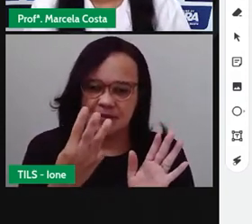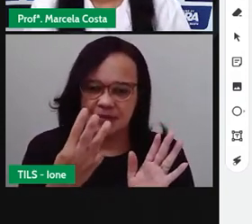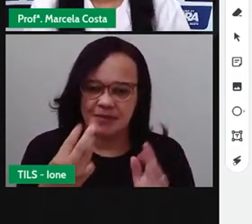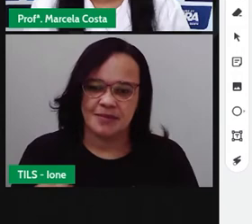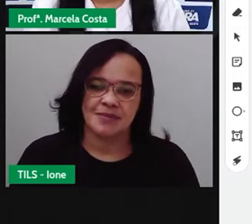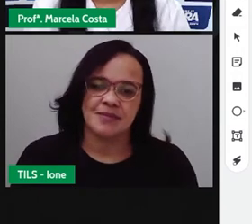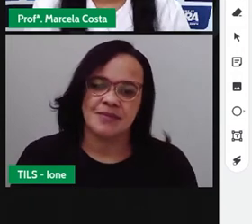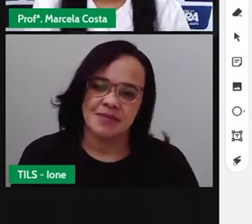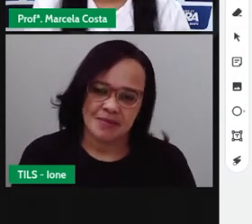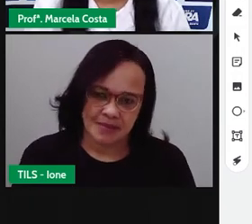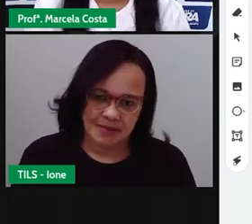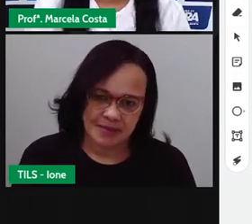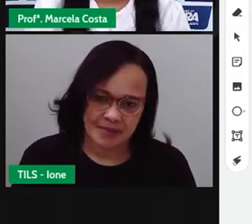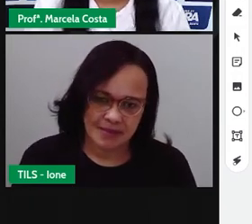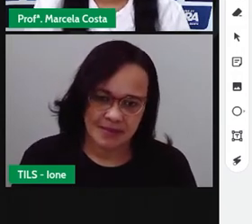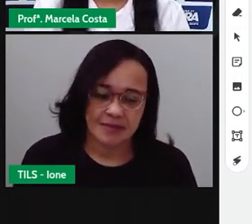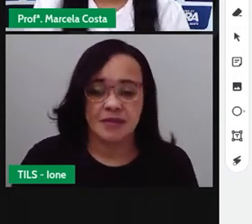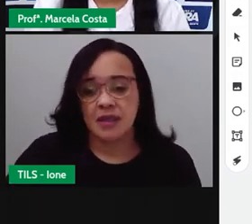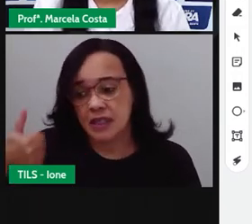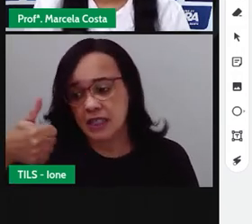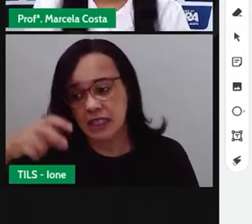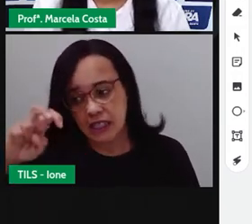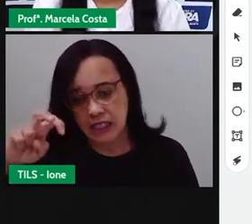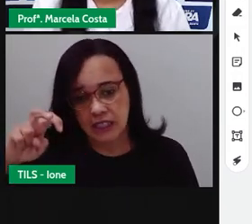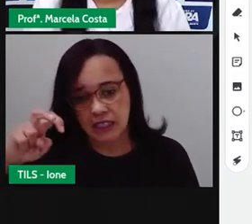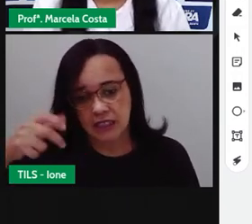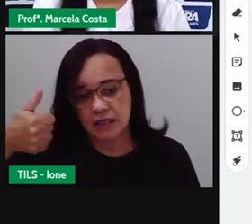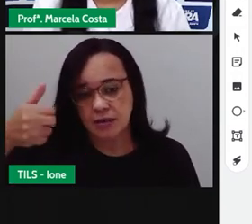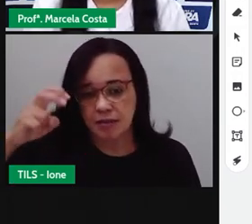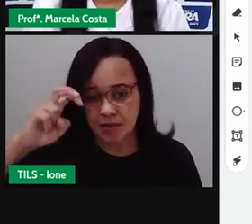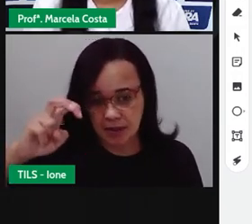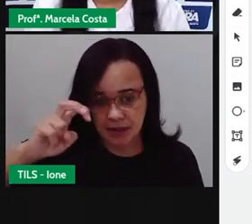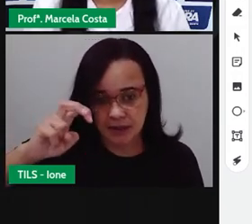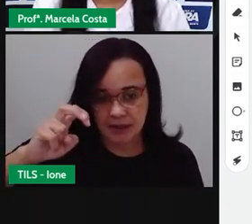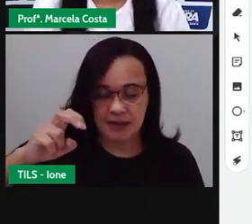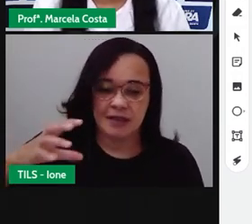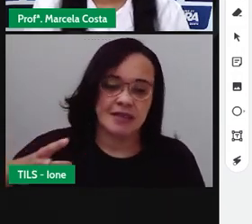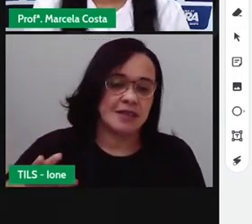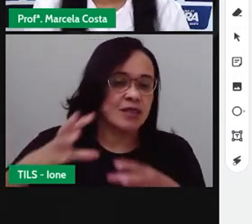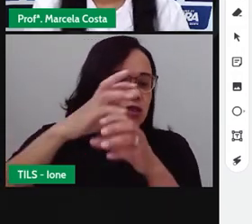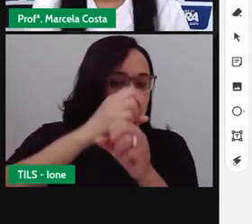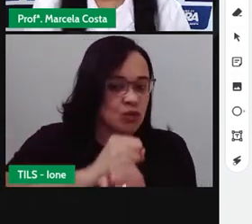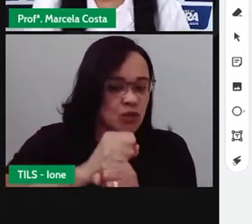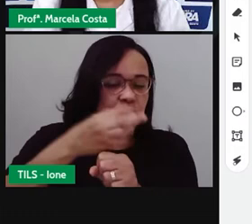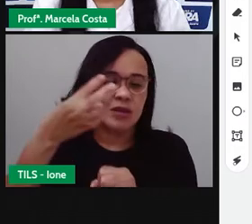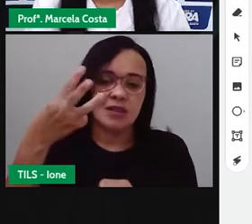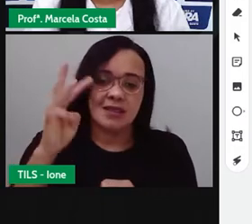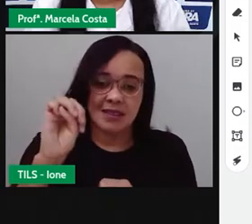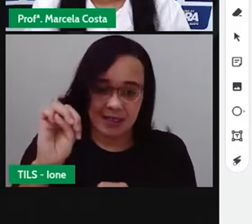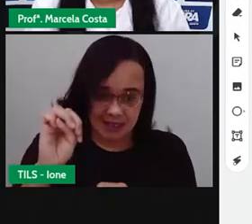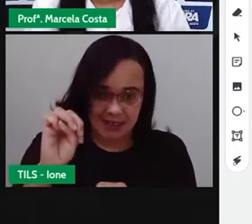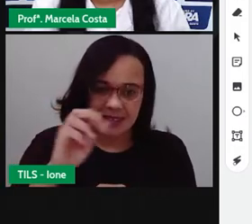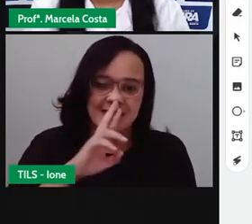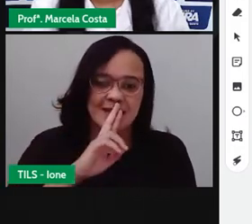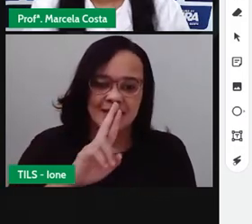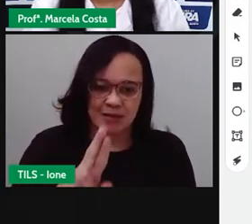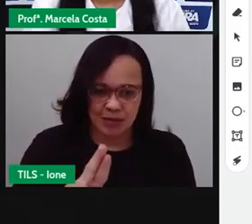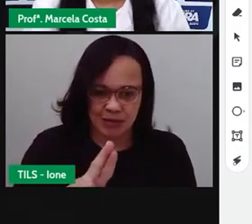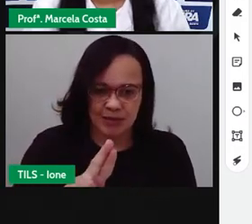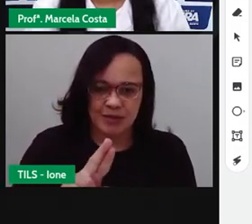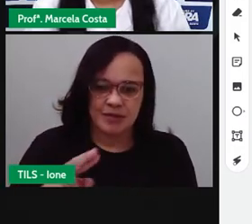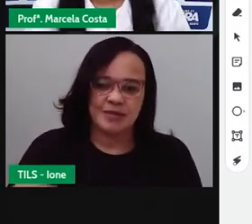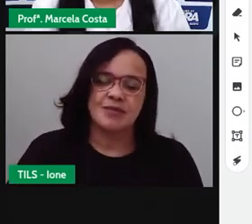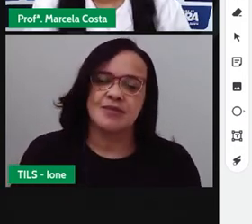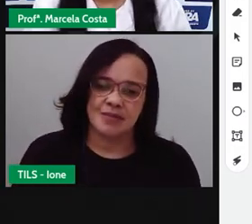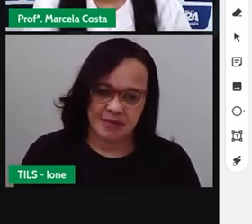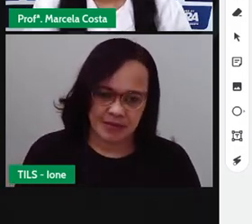Então, 15 mais 15 é 30. É isso aí. É o